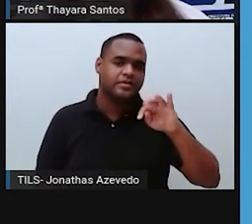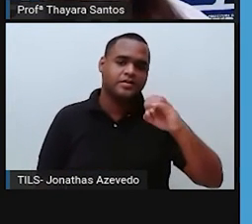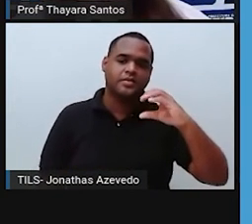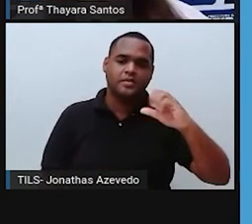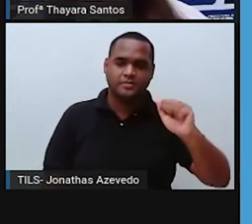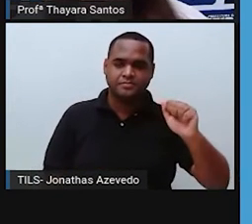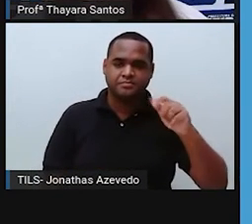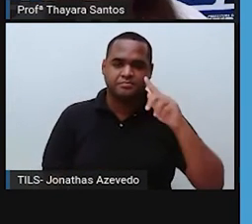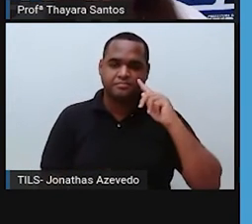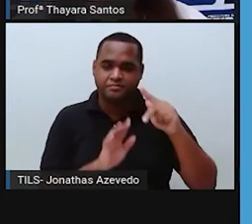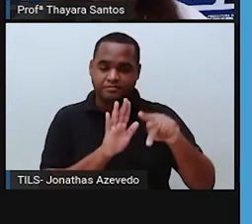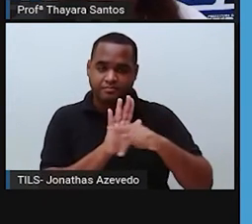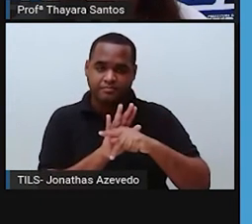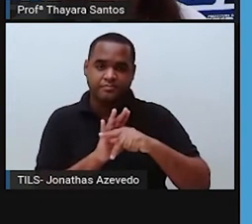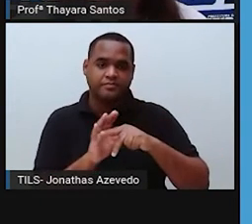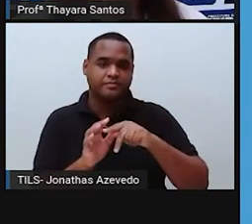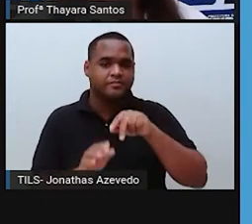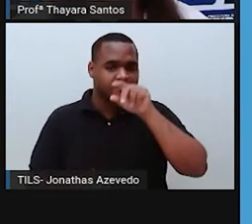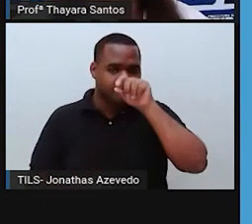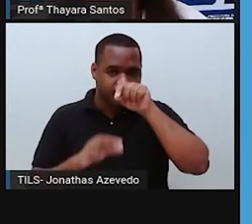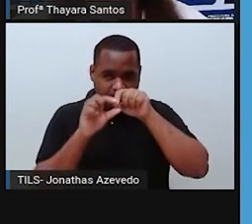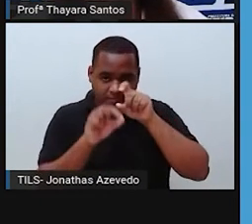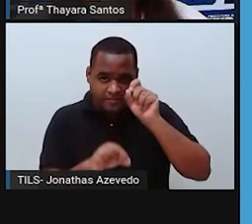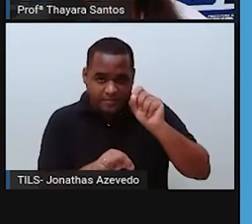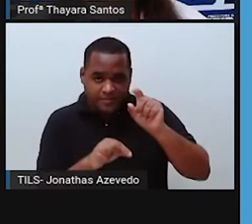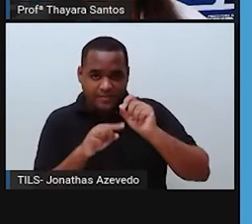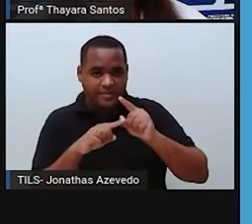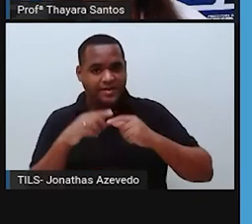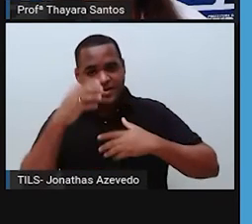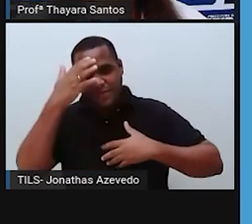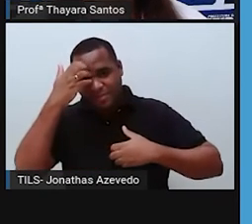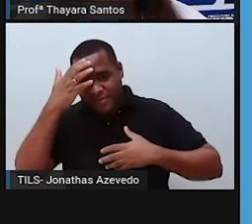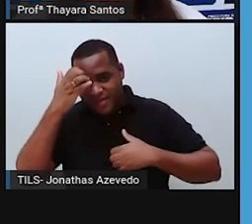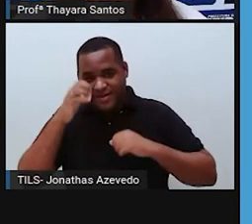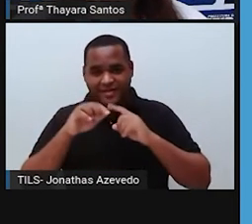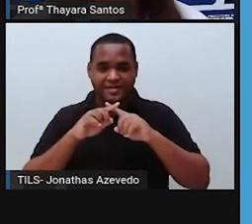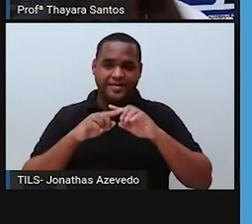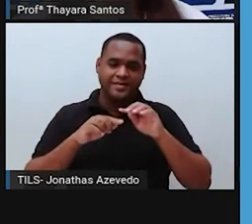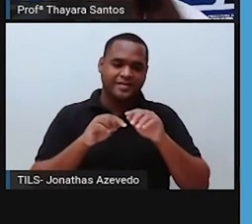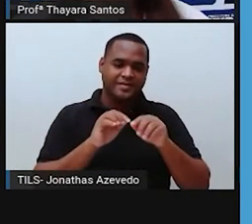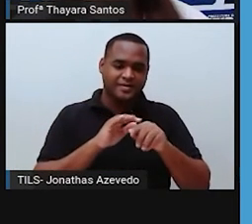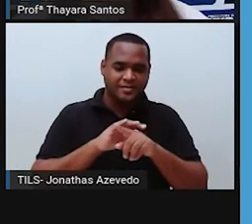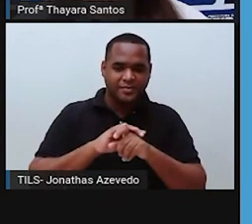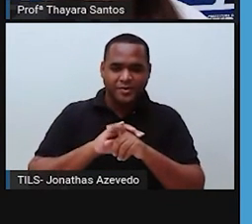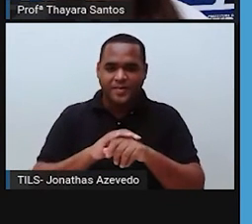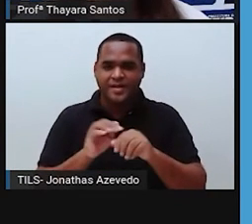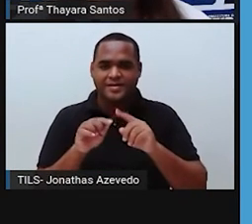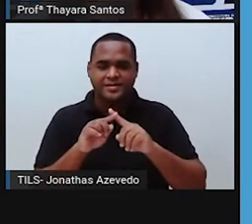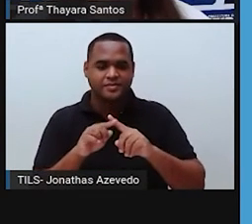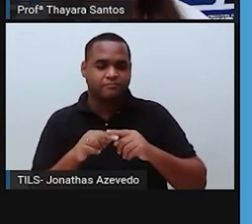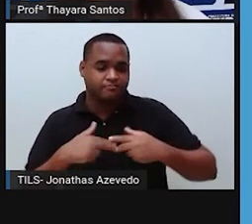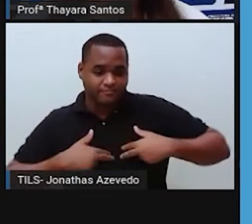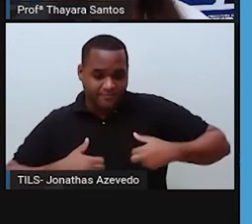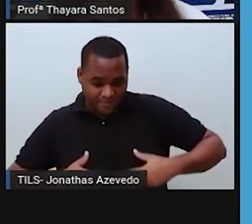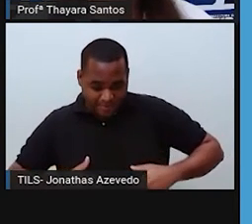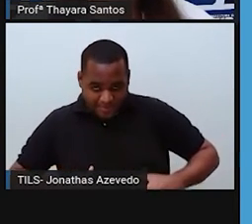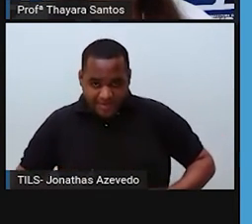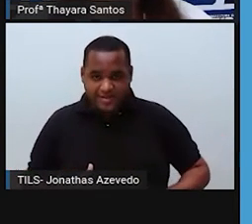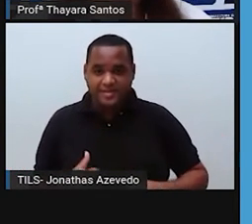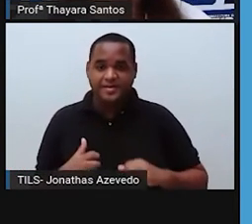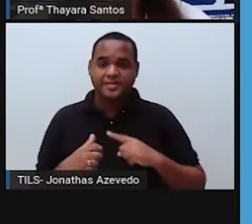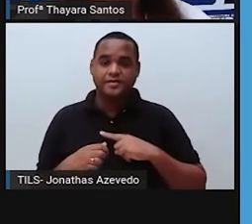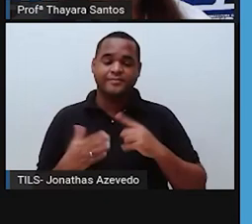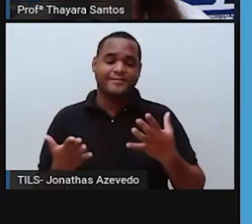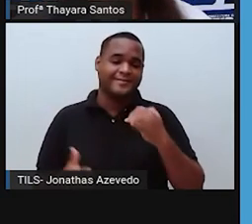muito característicos, como é o caso da arara azul, do mico-leão dourado, tomando a bandeira de aguatirica. E uma coisa muito